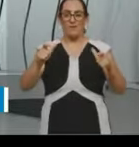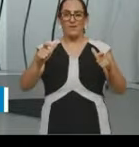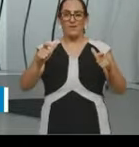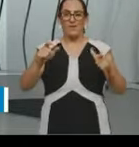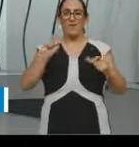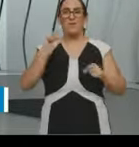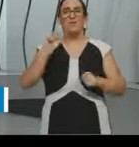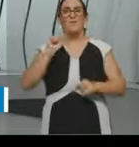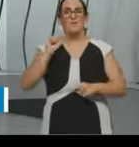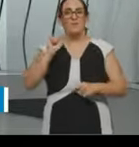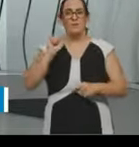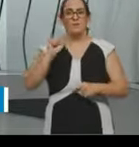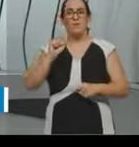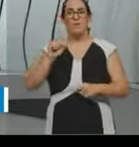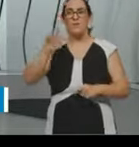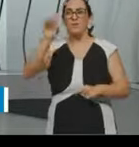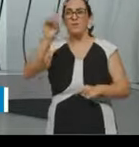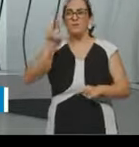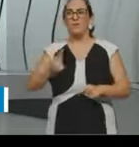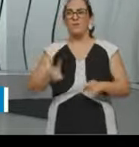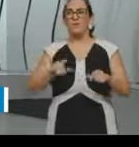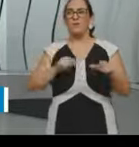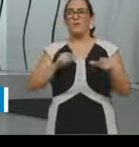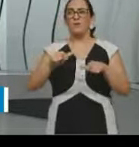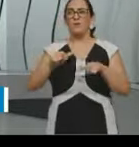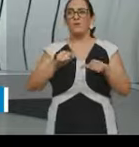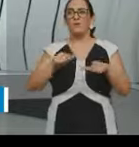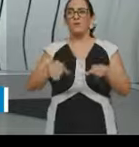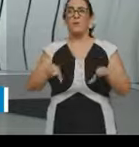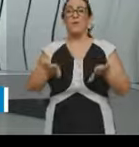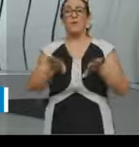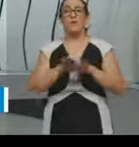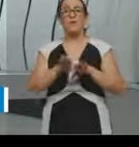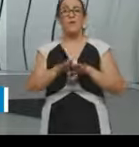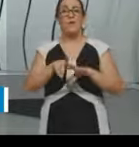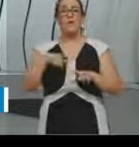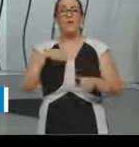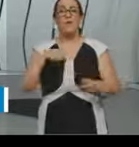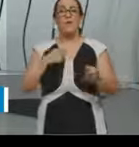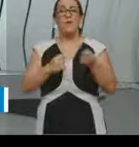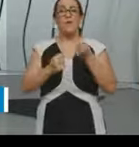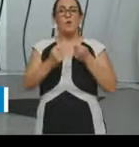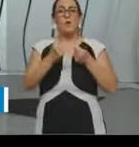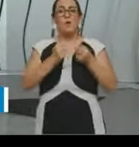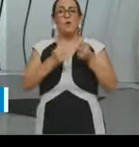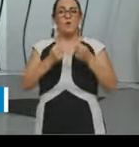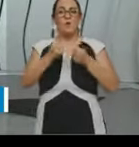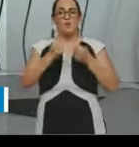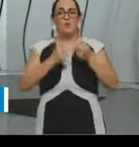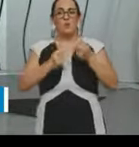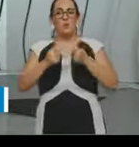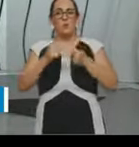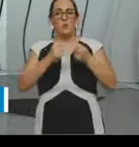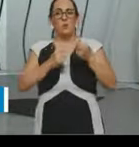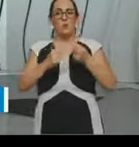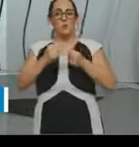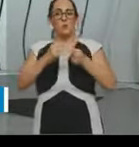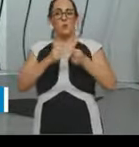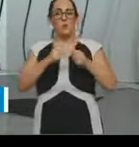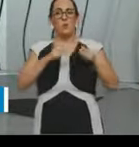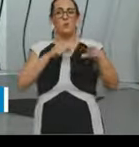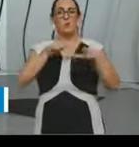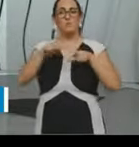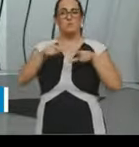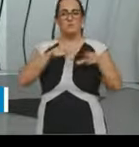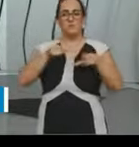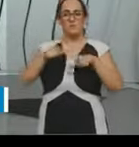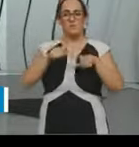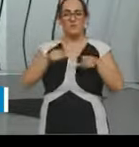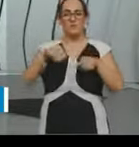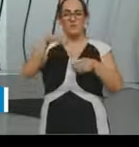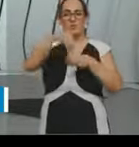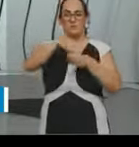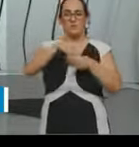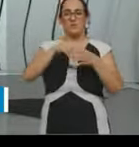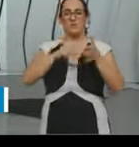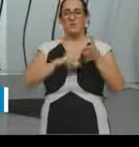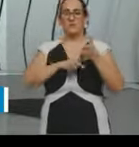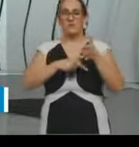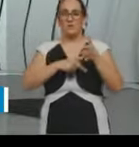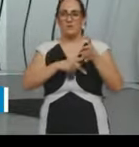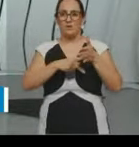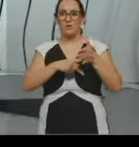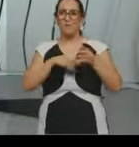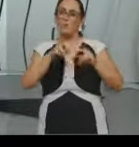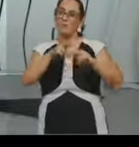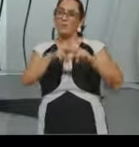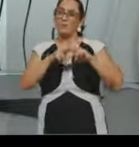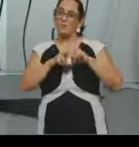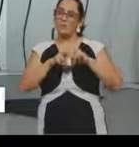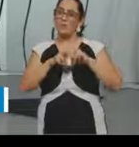direitos do trabalhador, mas ao mesmo tempo a gente tem um controle maior a respeito, né, desses trabalhadores e desses sindicatos. É por isso que a